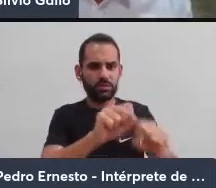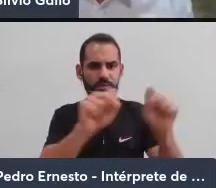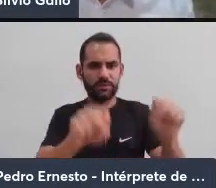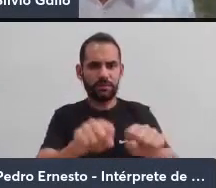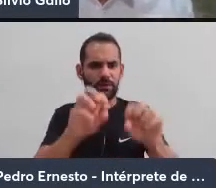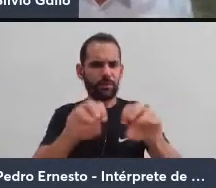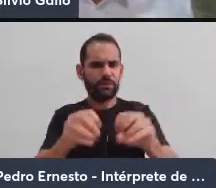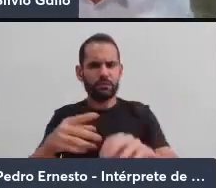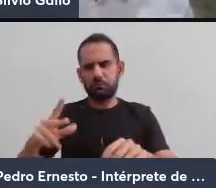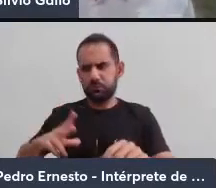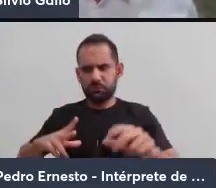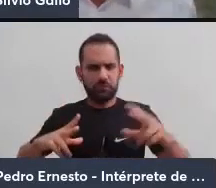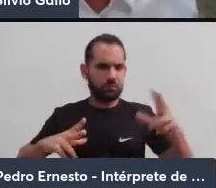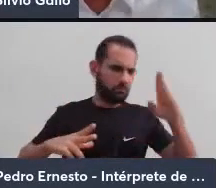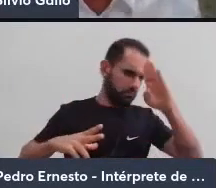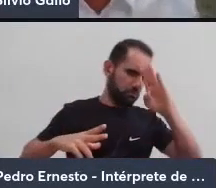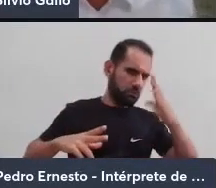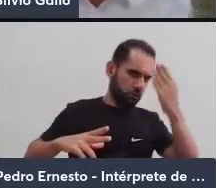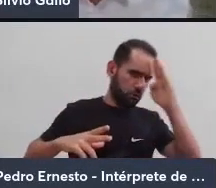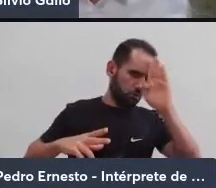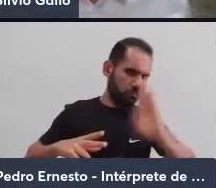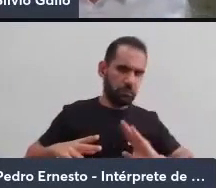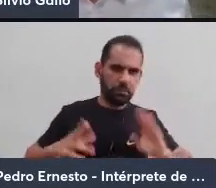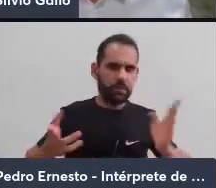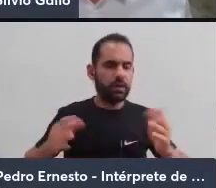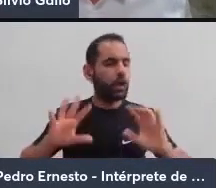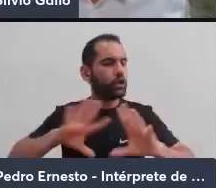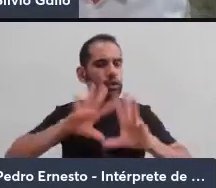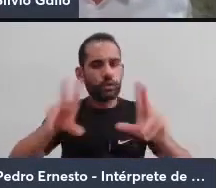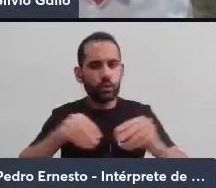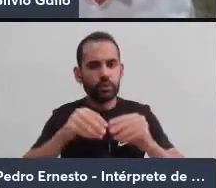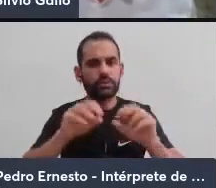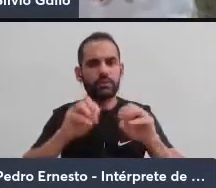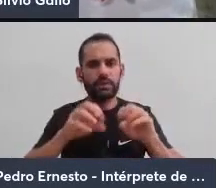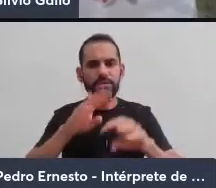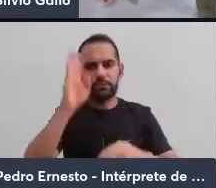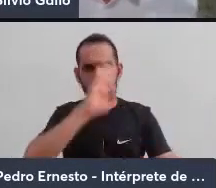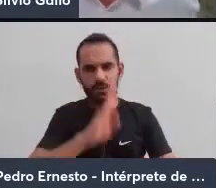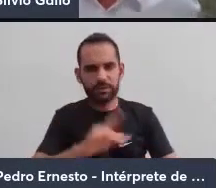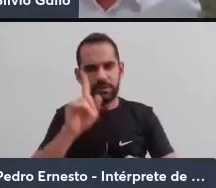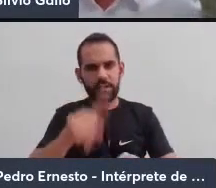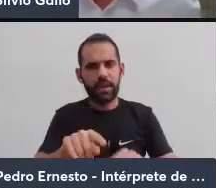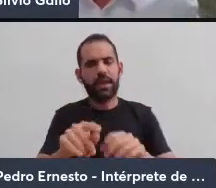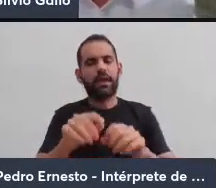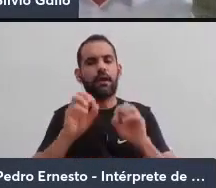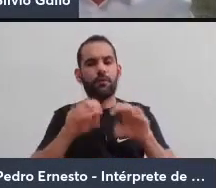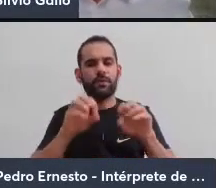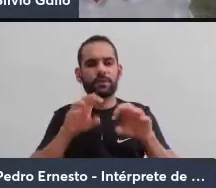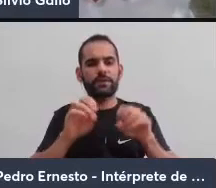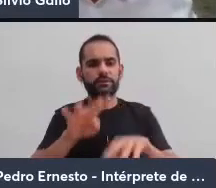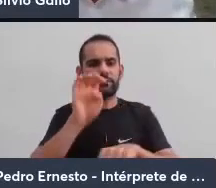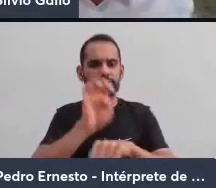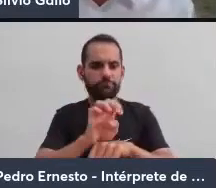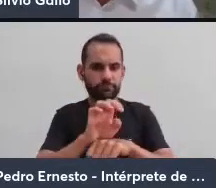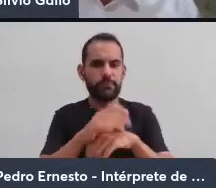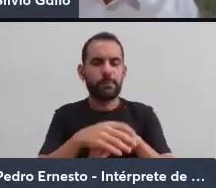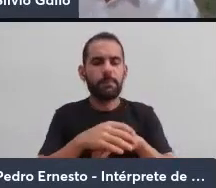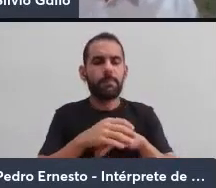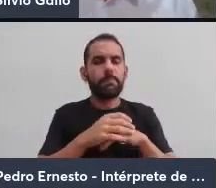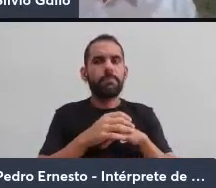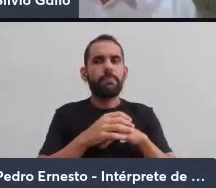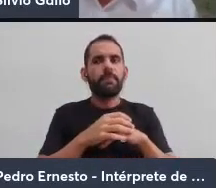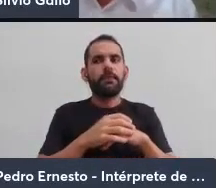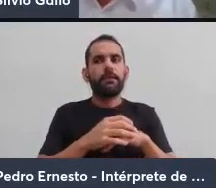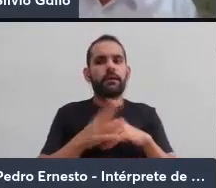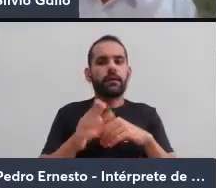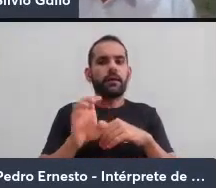público ou privado, então, toda a nossa educação no Brasil, por exemplo, é uma educação estatal, essa educação